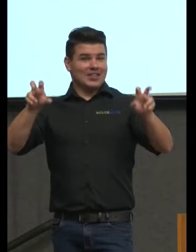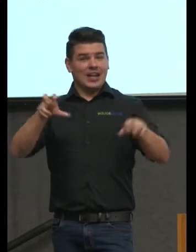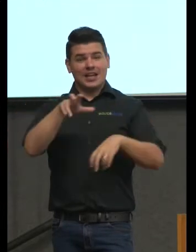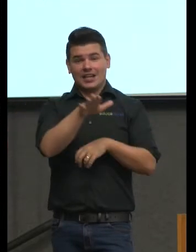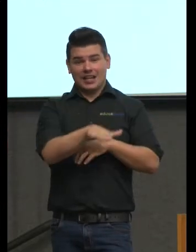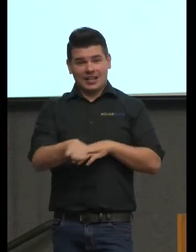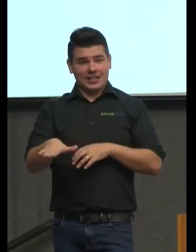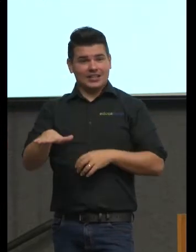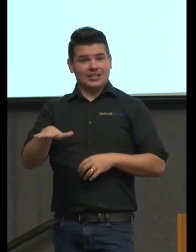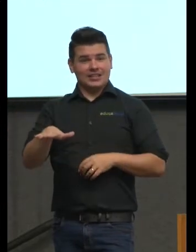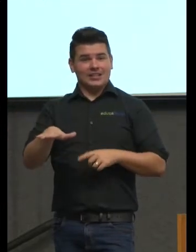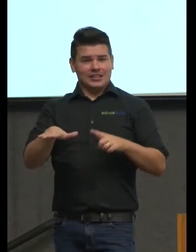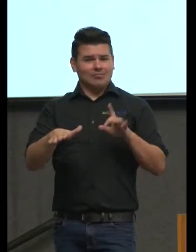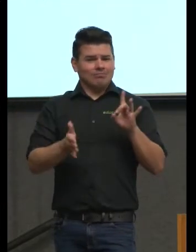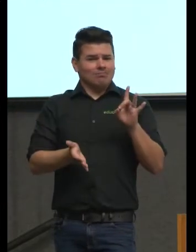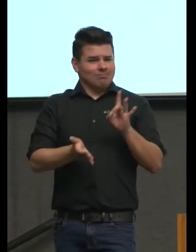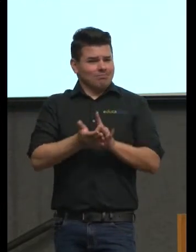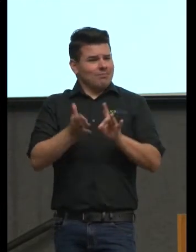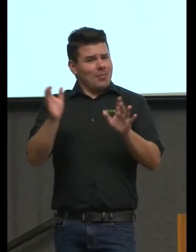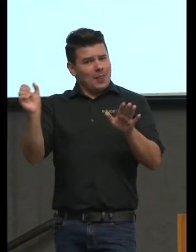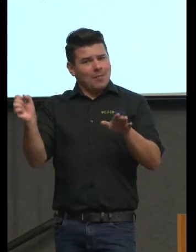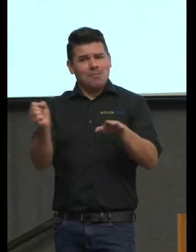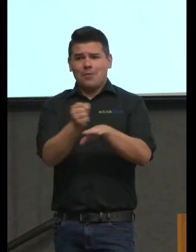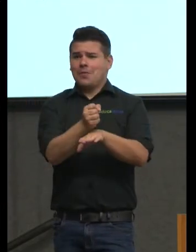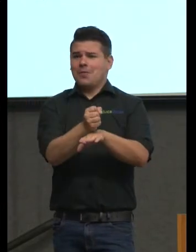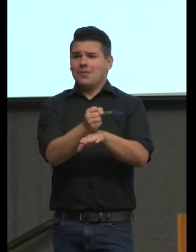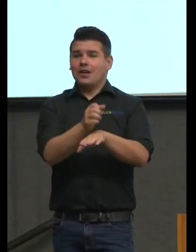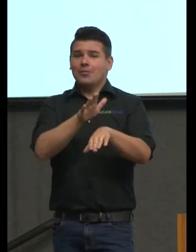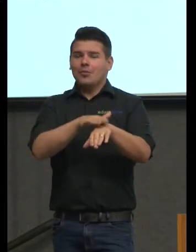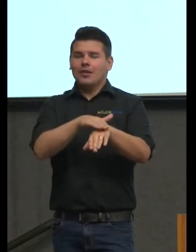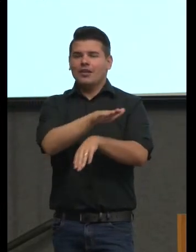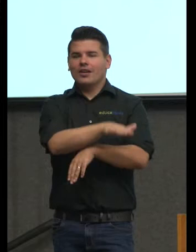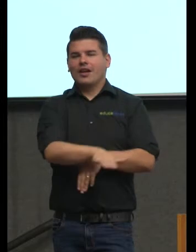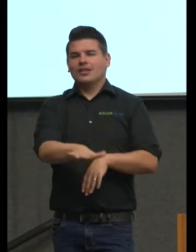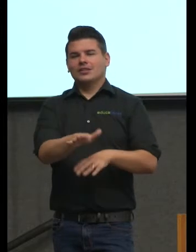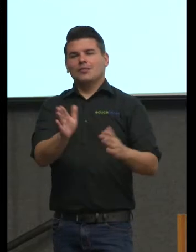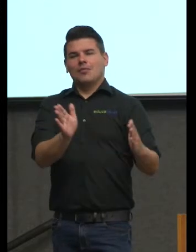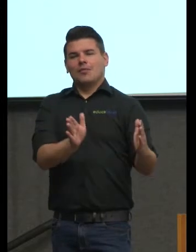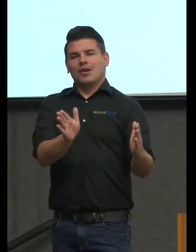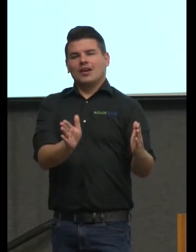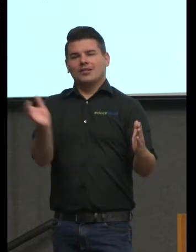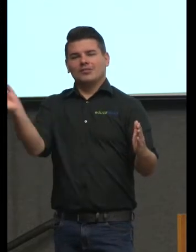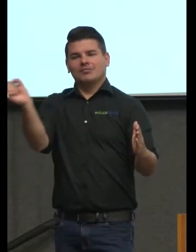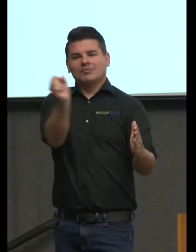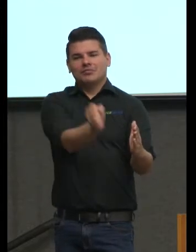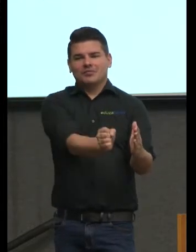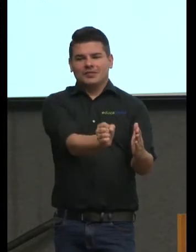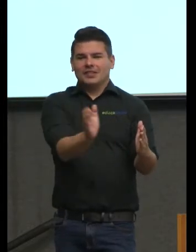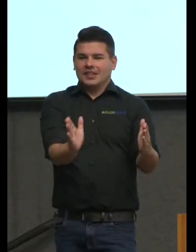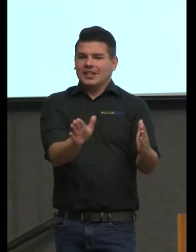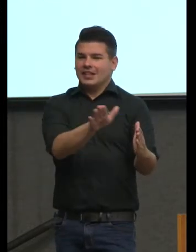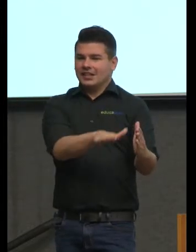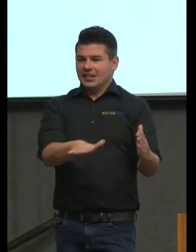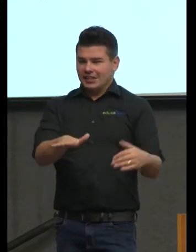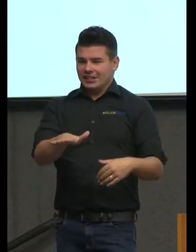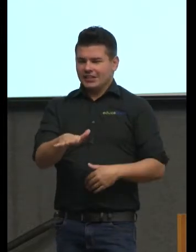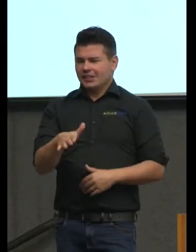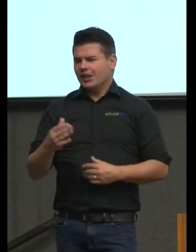se insere no espaço e no tempo então como como